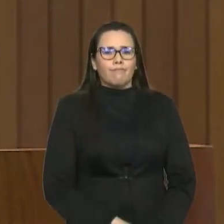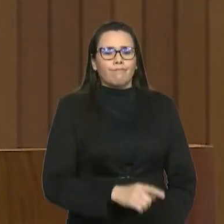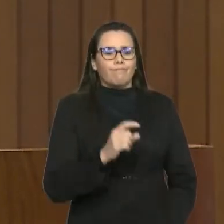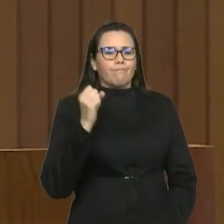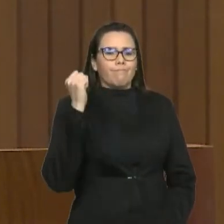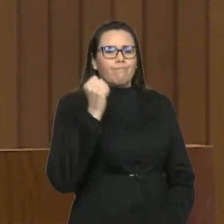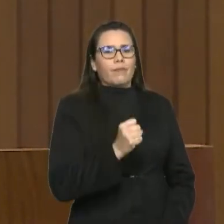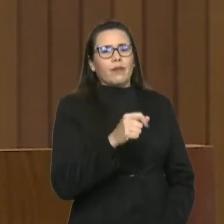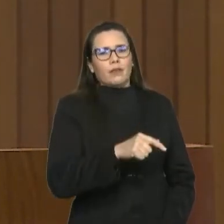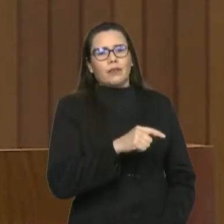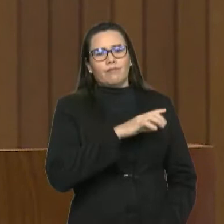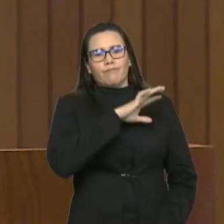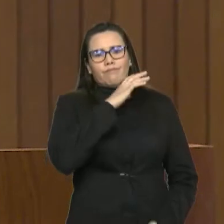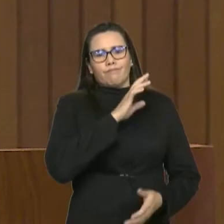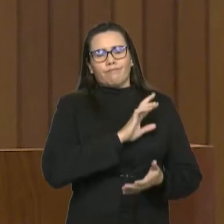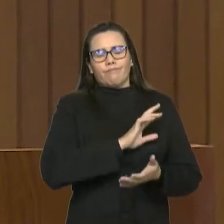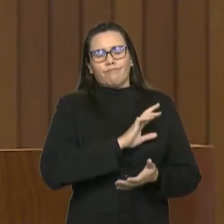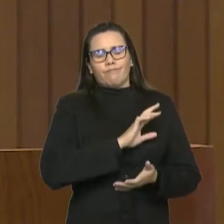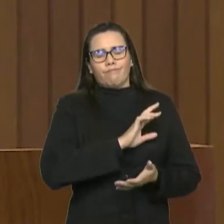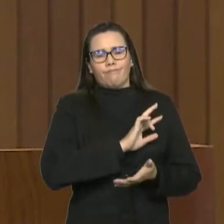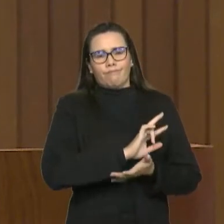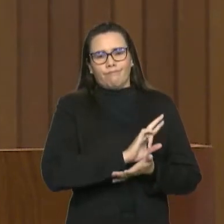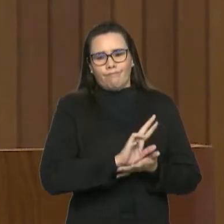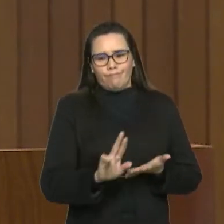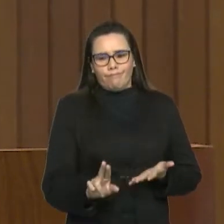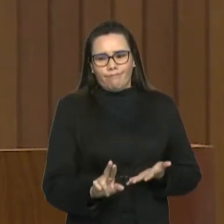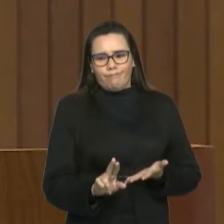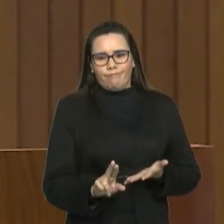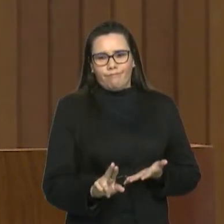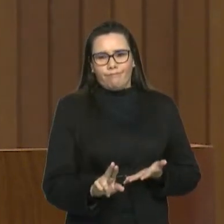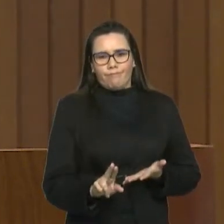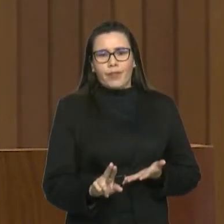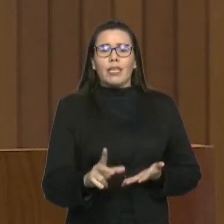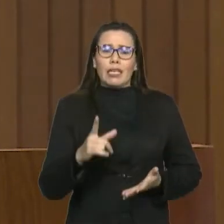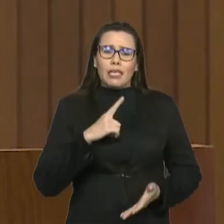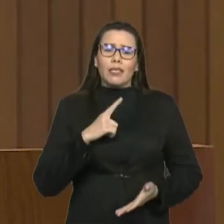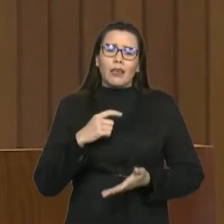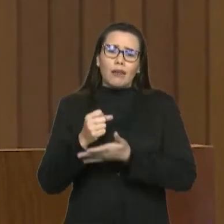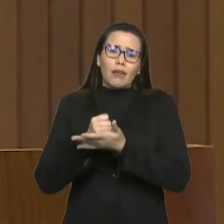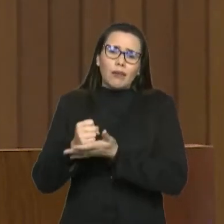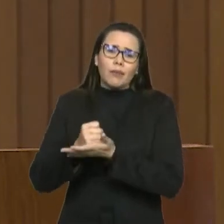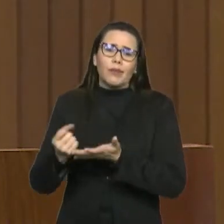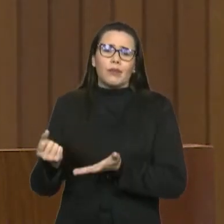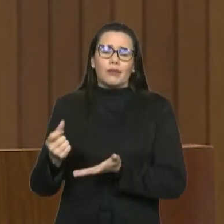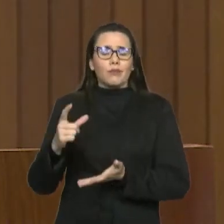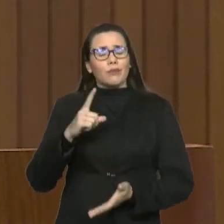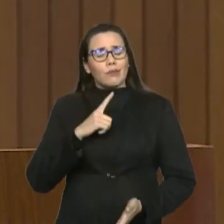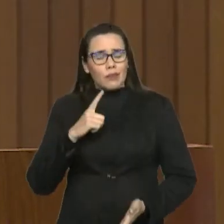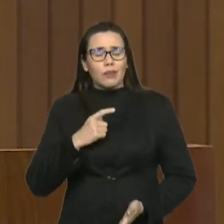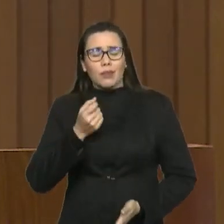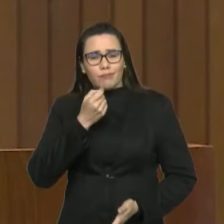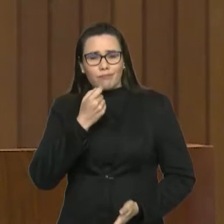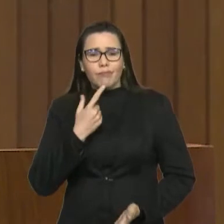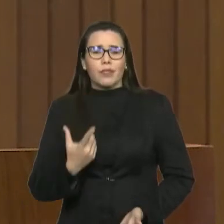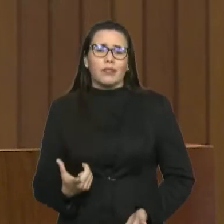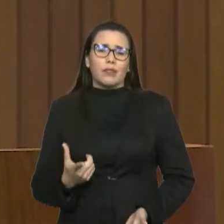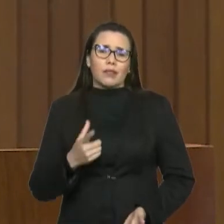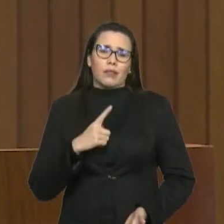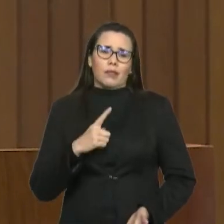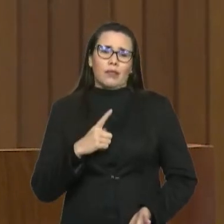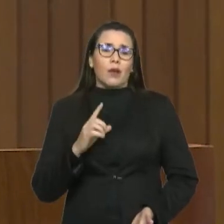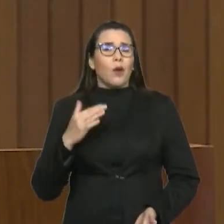diante de leishmaniose, a possibilidade de tratamento desses animais. E quando fiz o questionamento